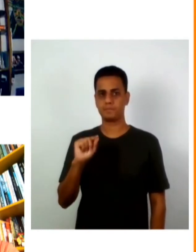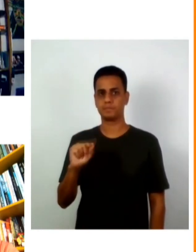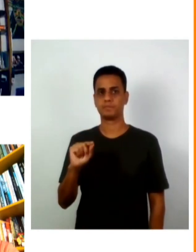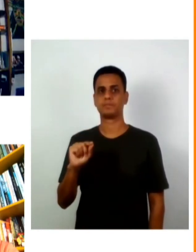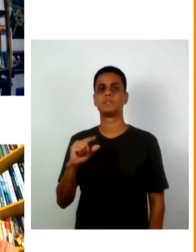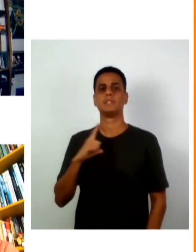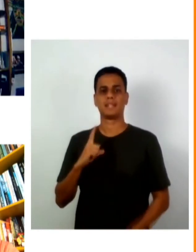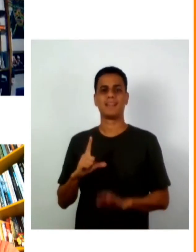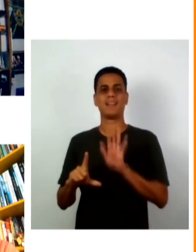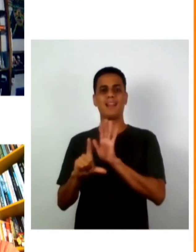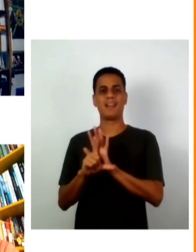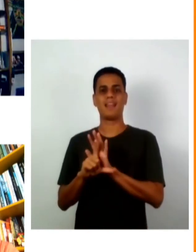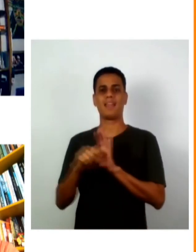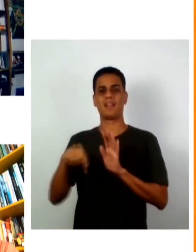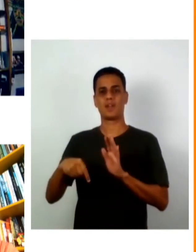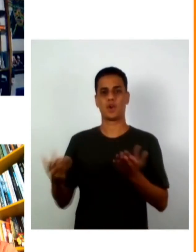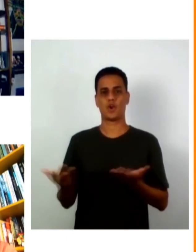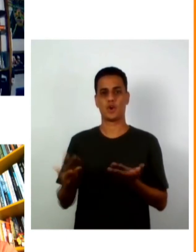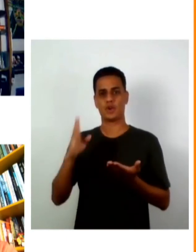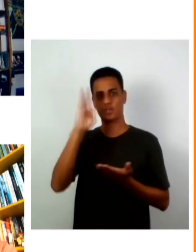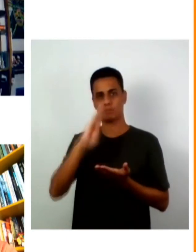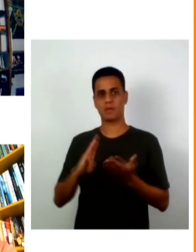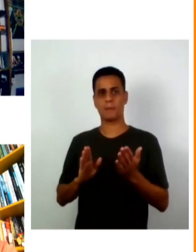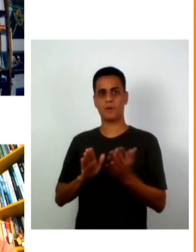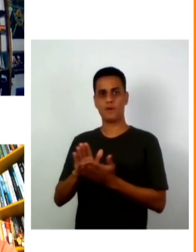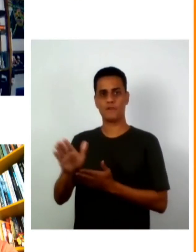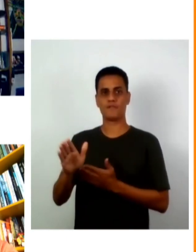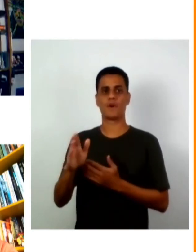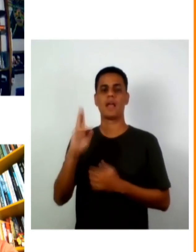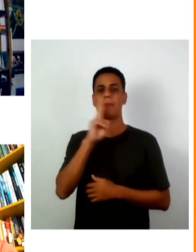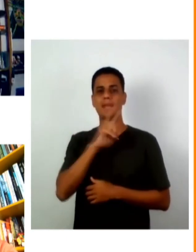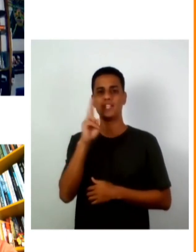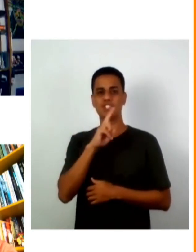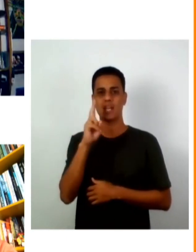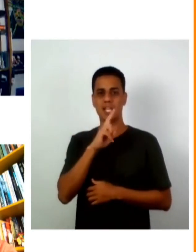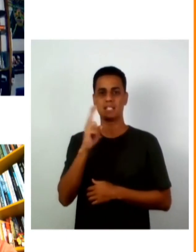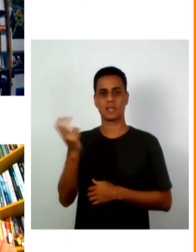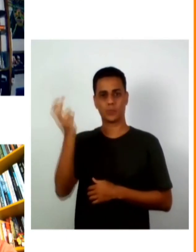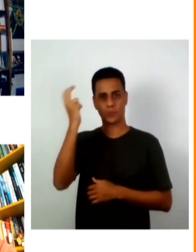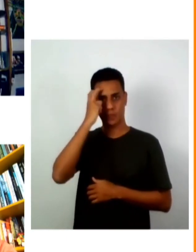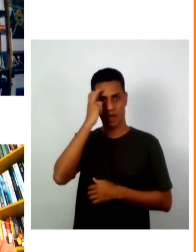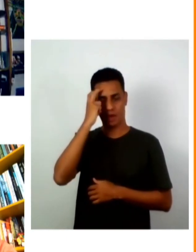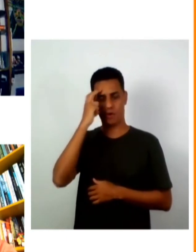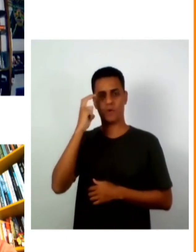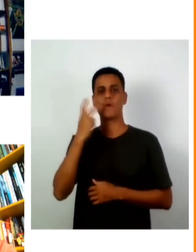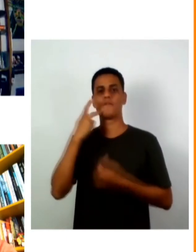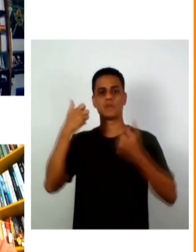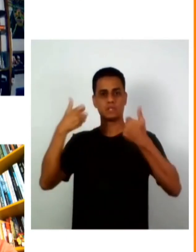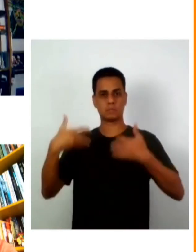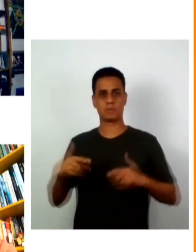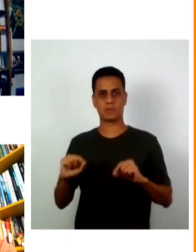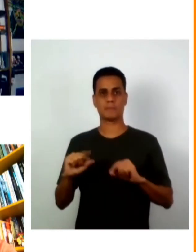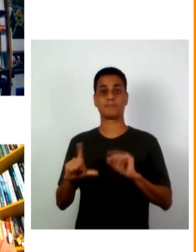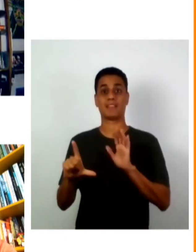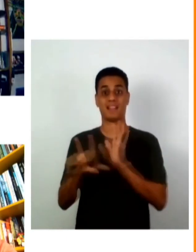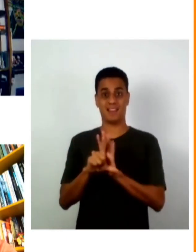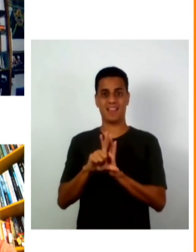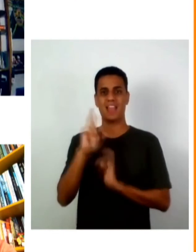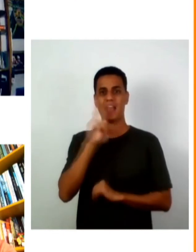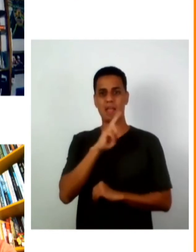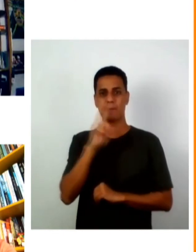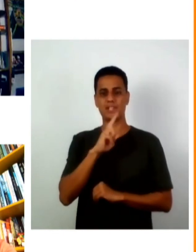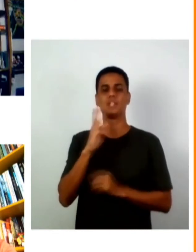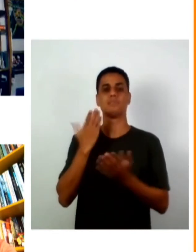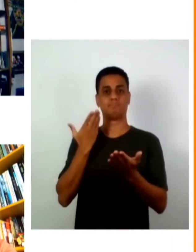hoje aqui no Brasil que é a lei de emergência cultural ela diz o seguinte hoje a lei de emergência cultural que foi aprovada no